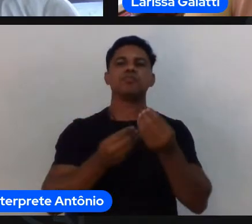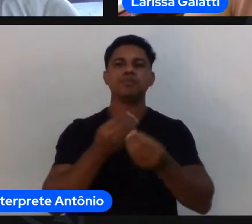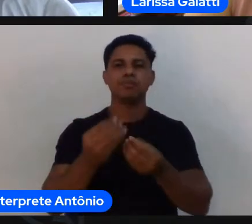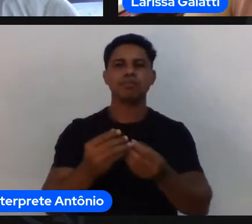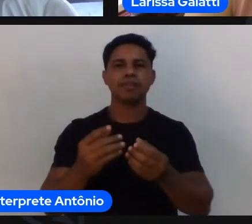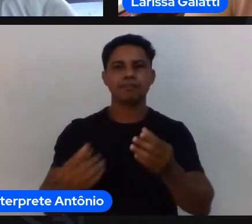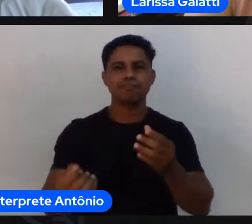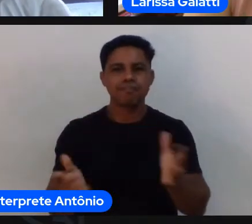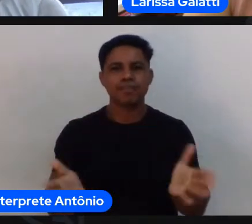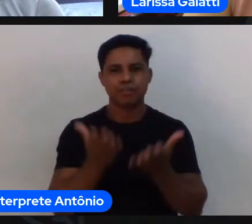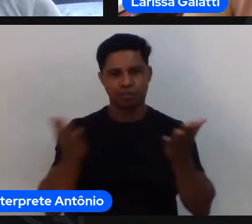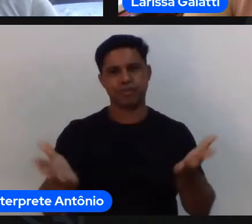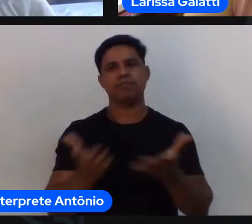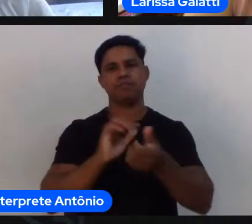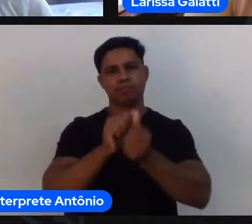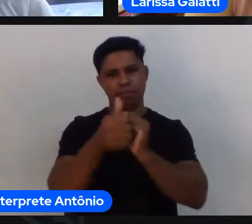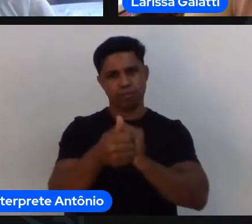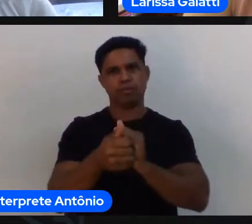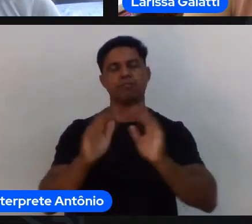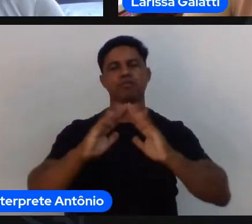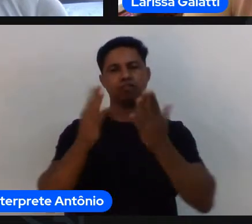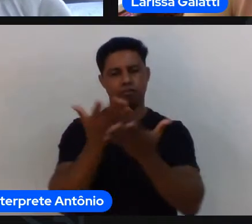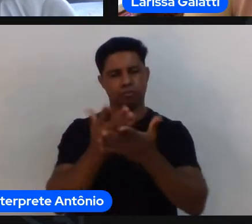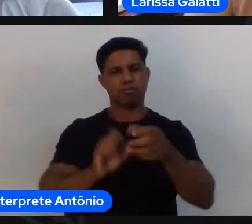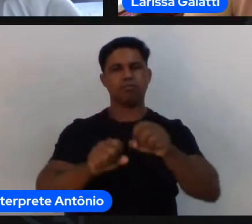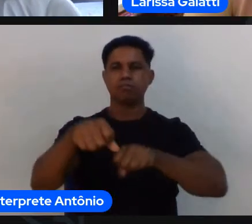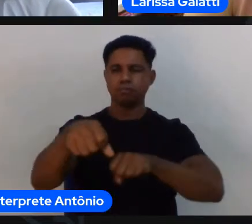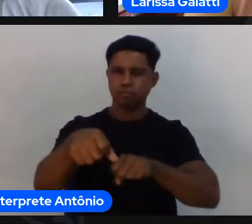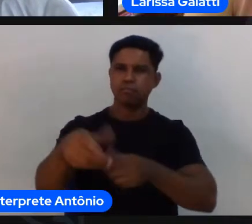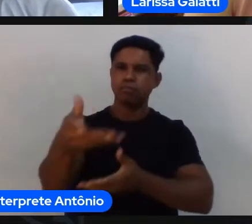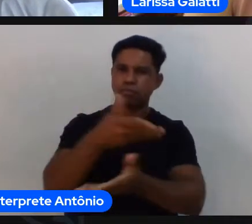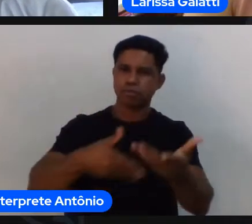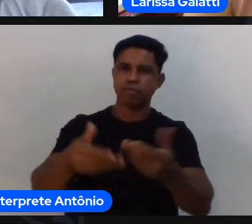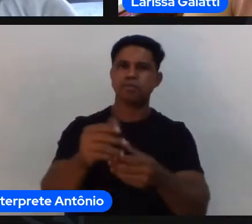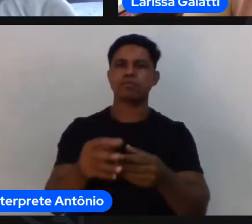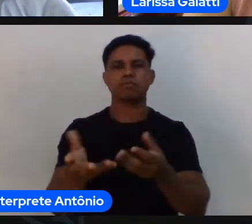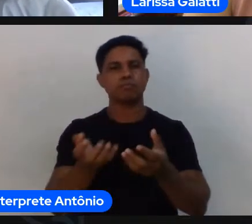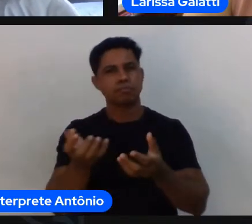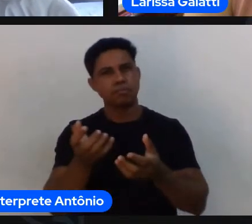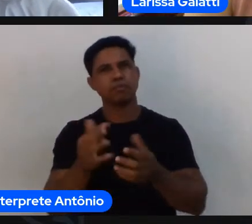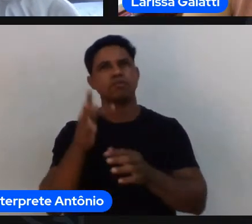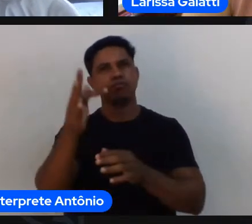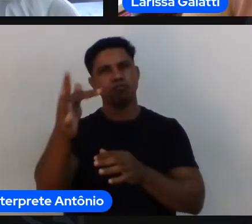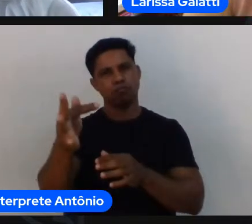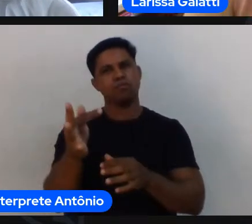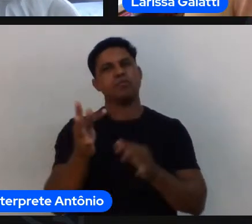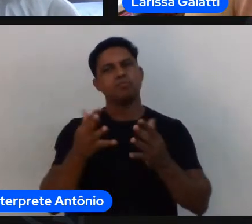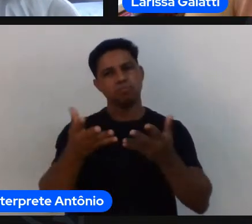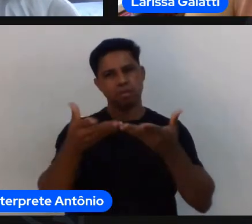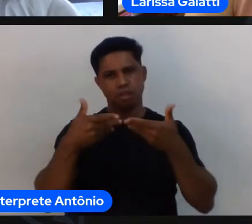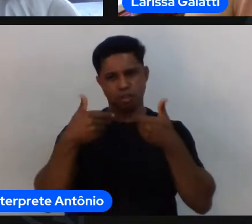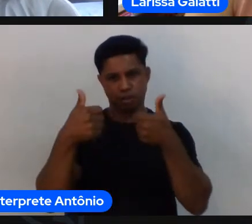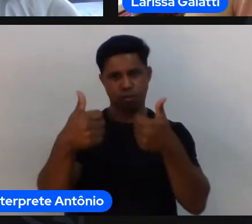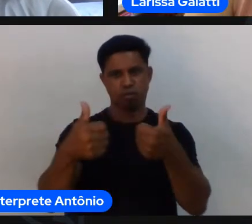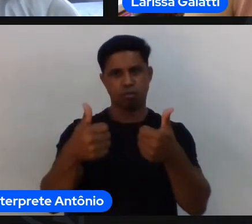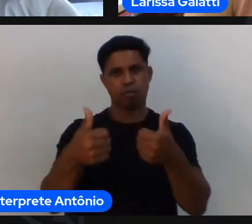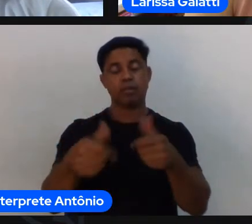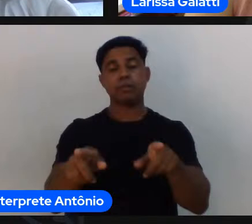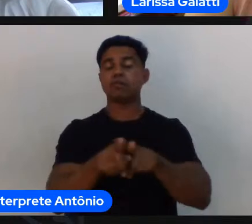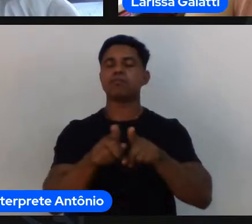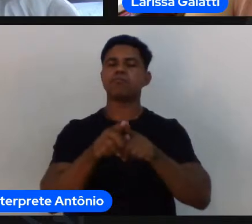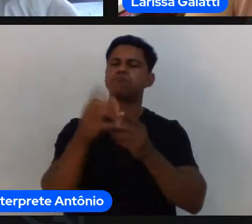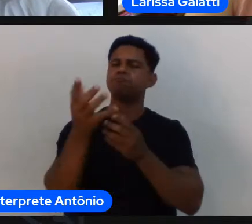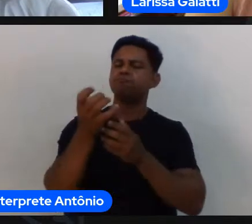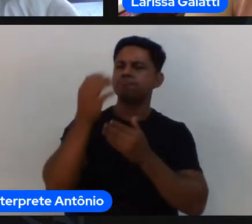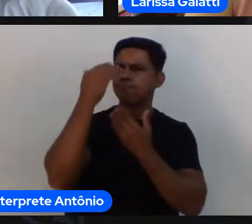escola de formação né que isso de fato se torne um programa uma política e espero também que todos tenham aí condições